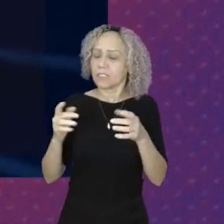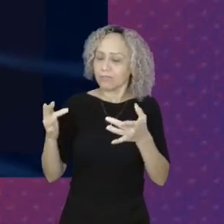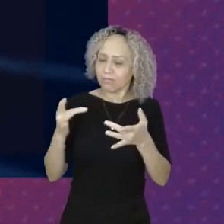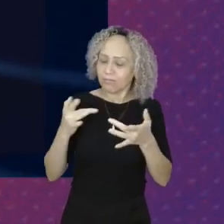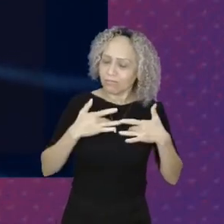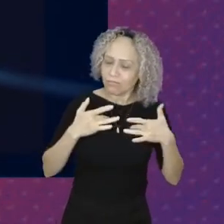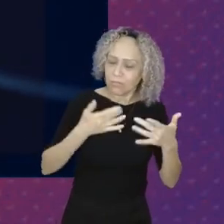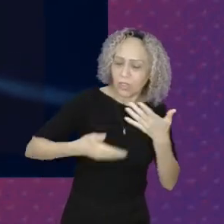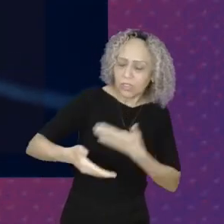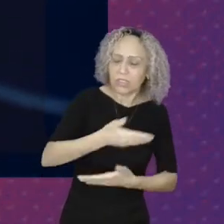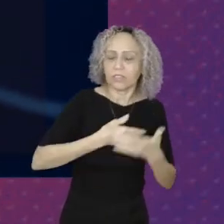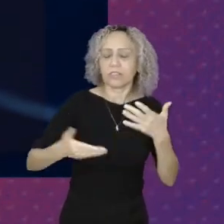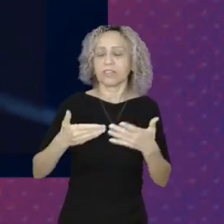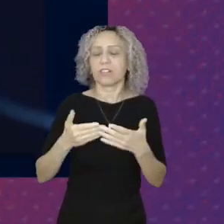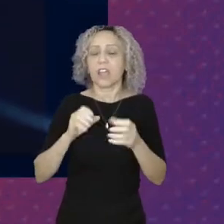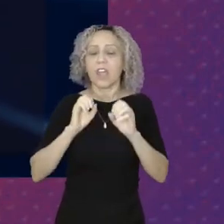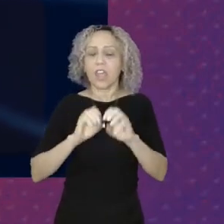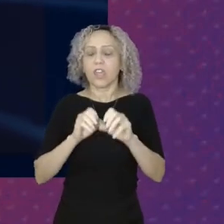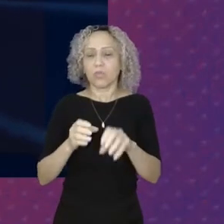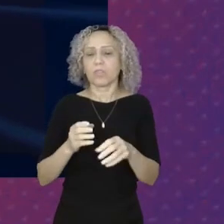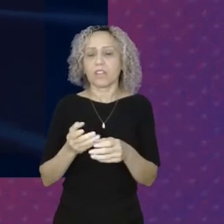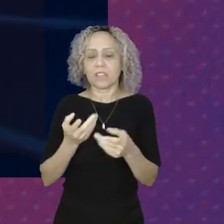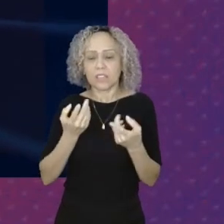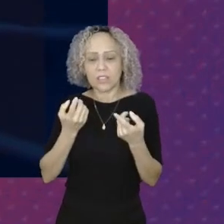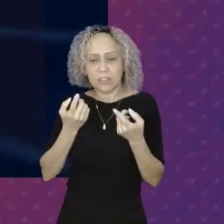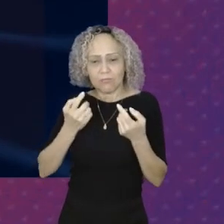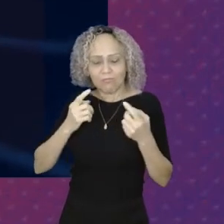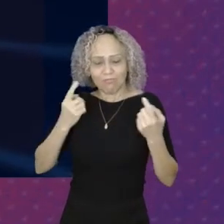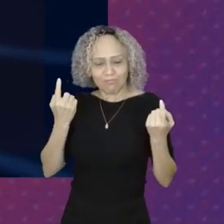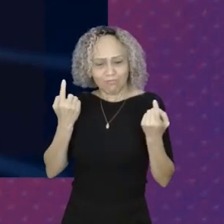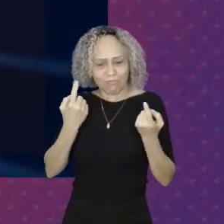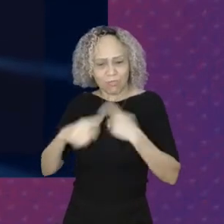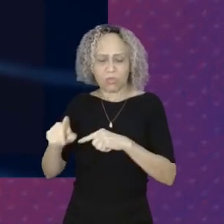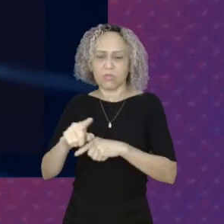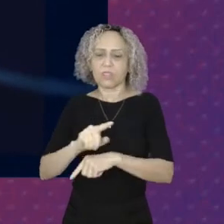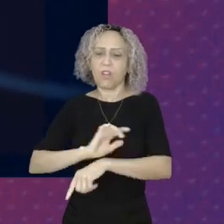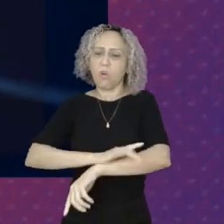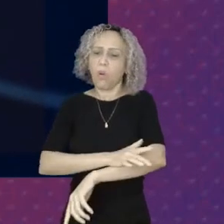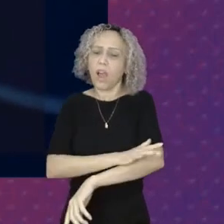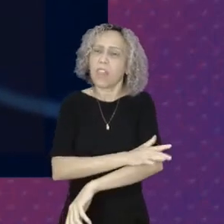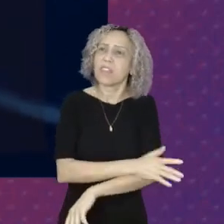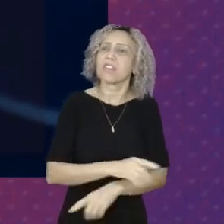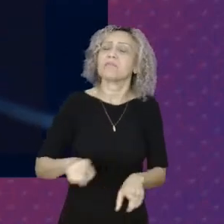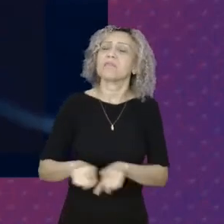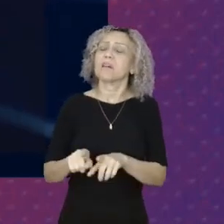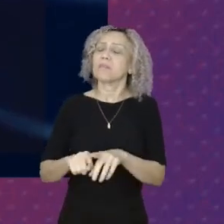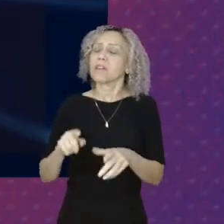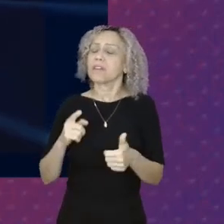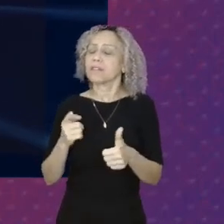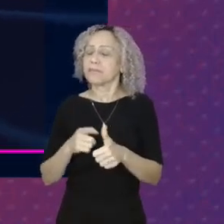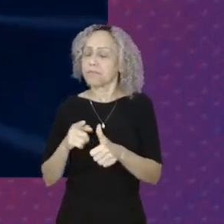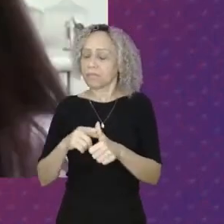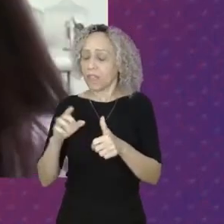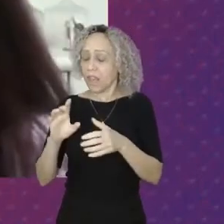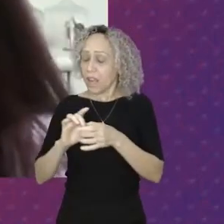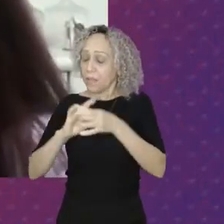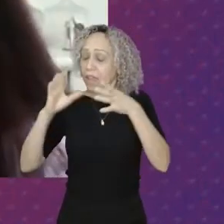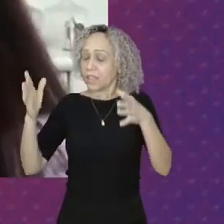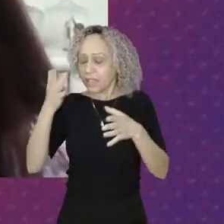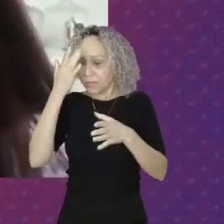antirracista E direito à educação Doe no campo E universalização Do acesso à internet E inclusão digital